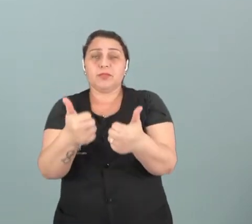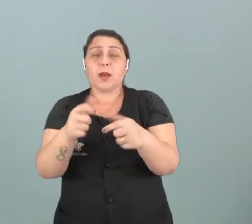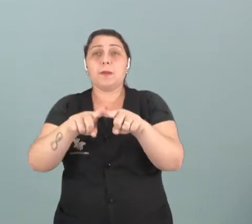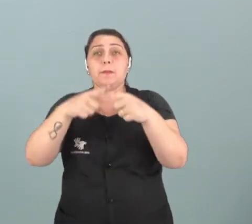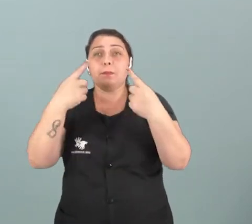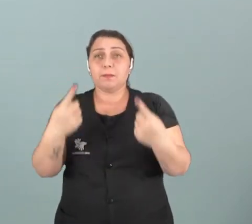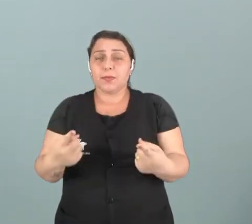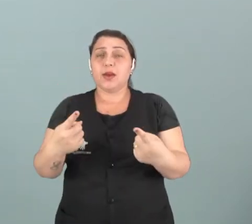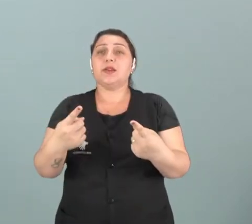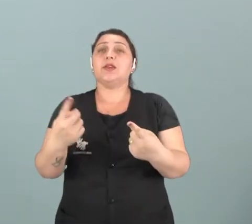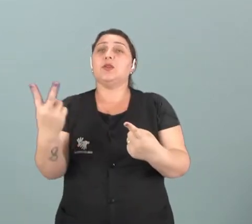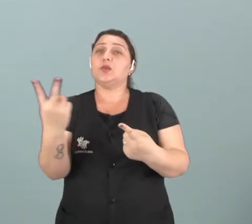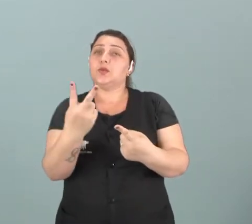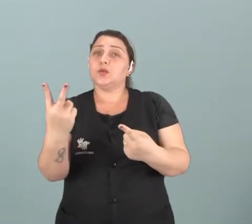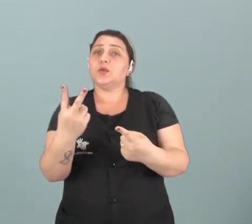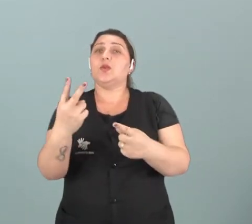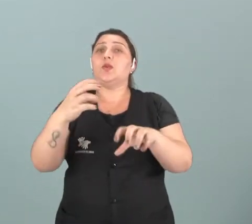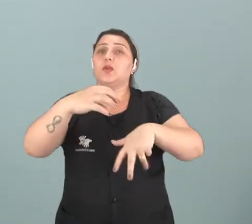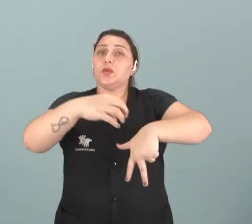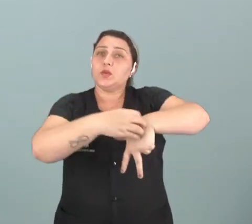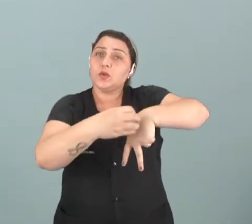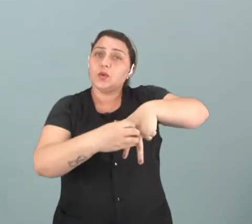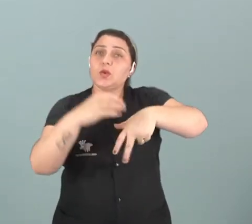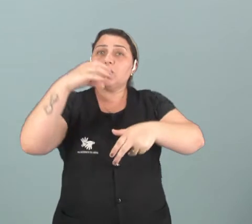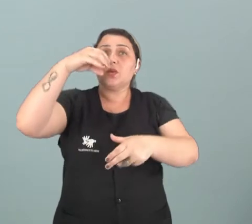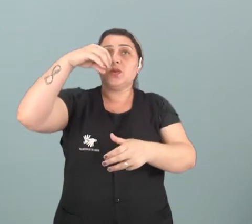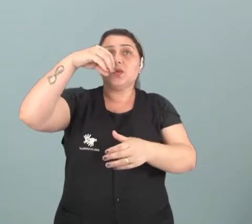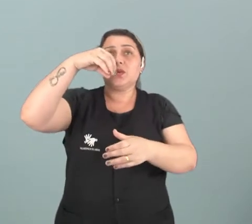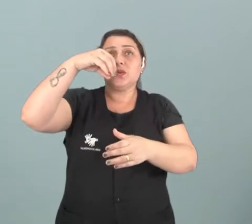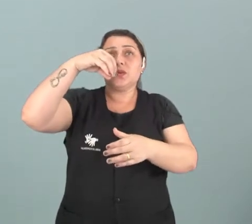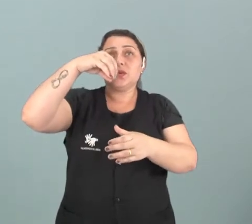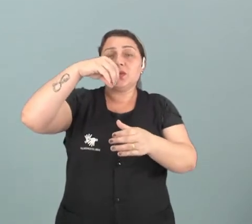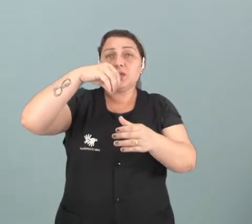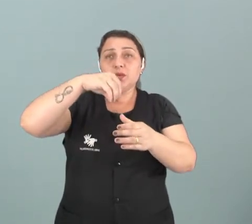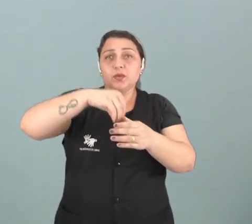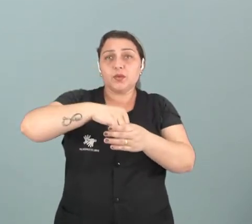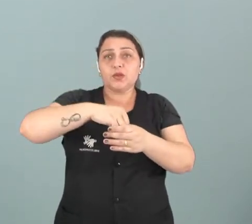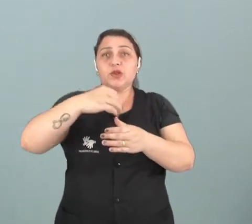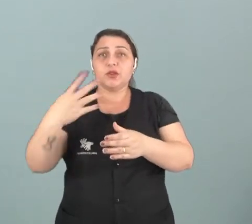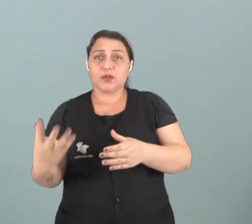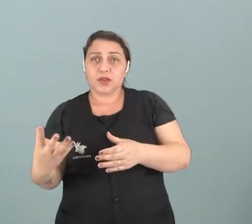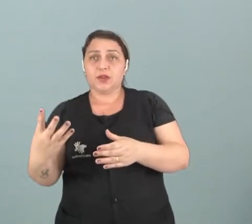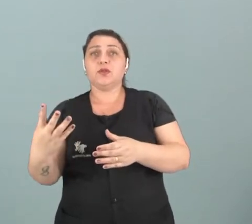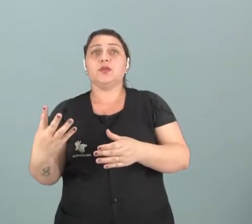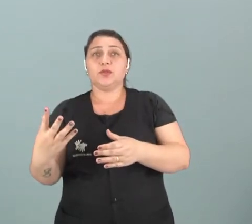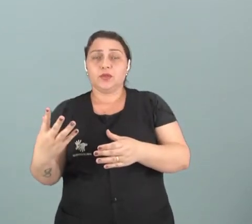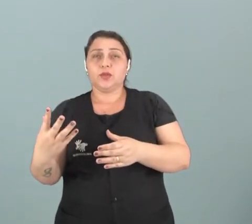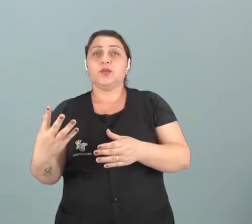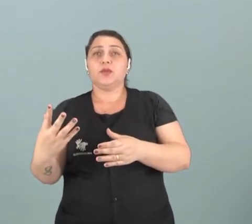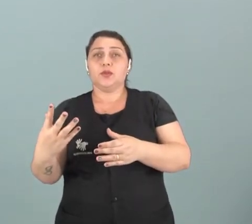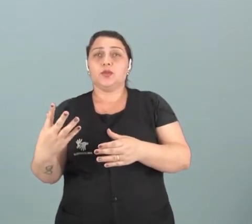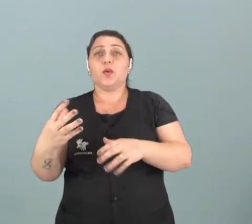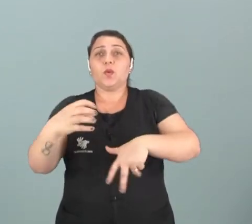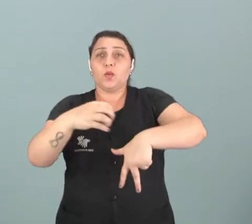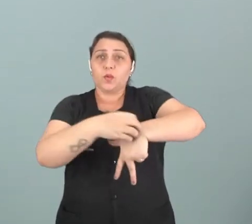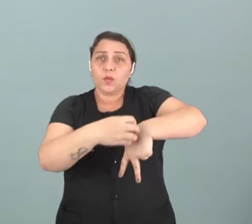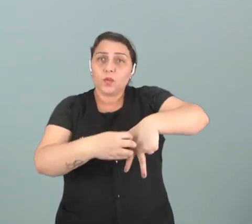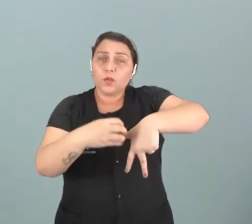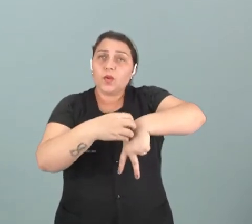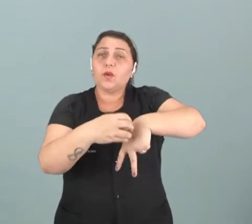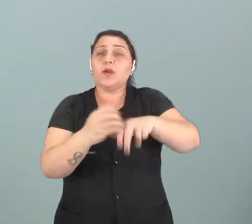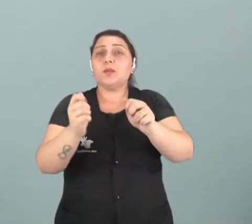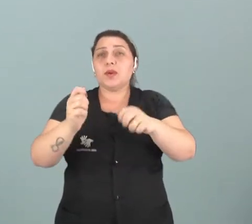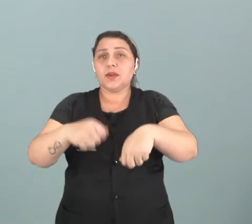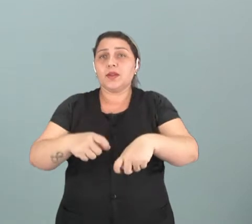relacionada a todos esses órgãos externos. E nós temos ali a vagina como órgão copulador, que vai permitir